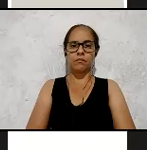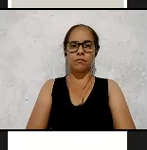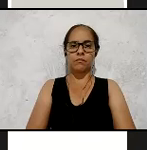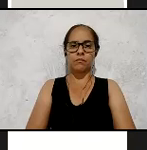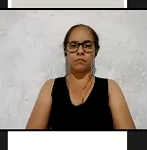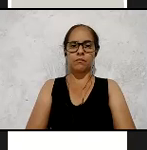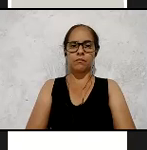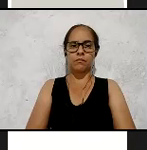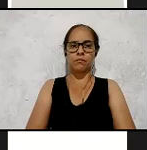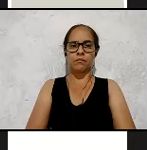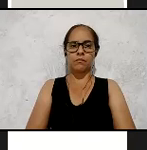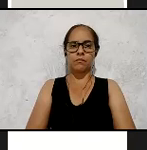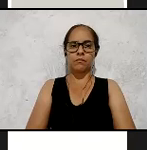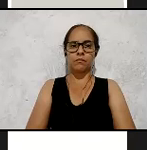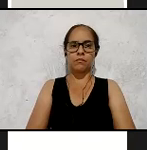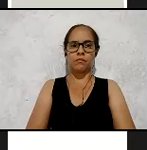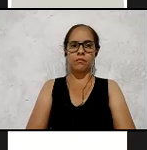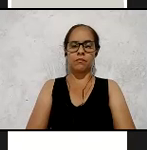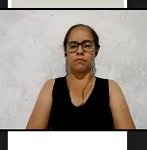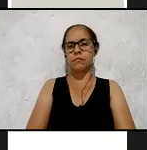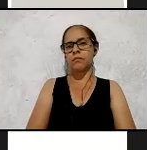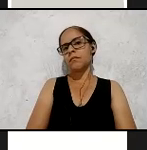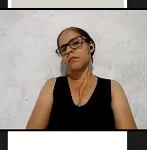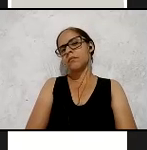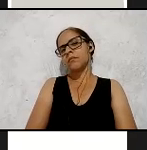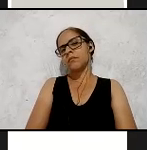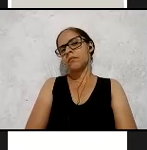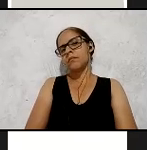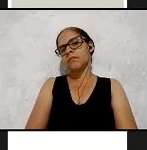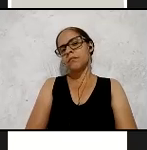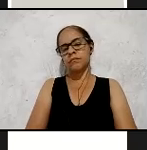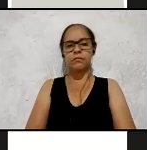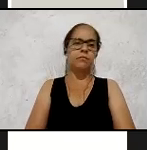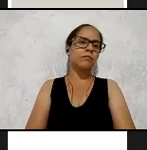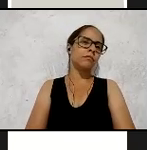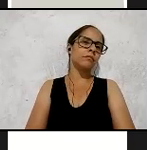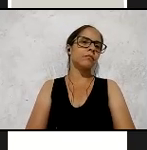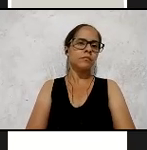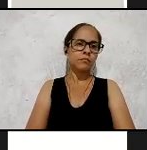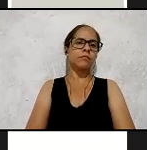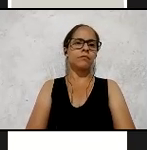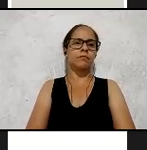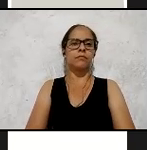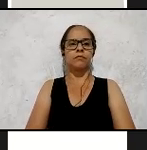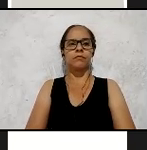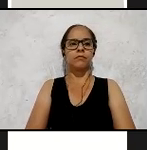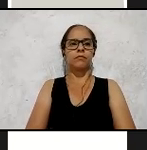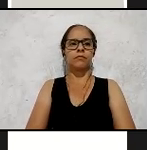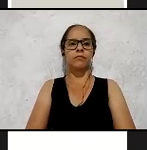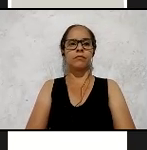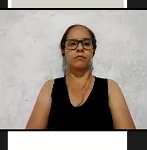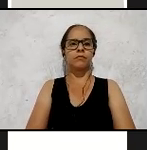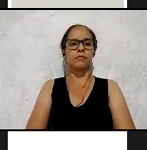Aí, então, a escola ela foi a escola ela foi